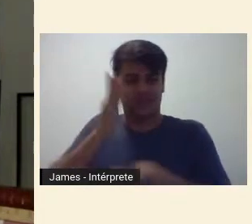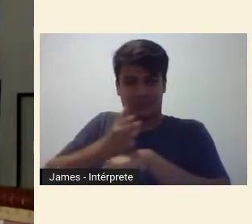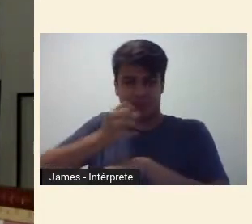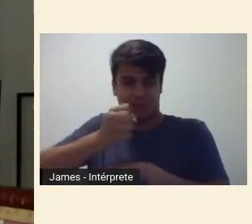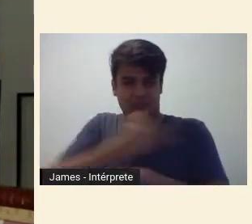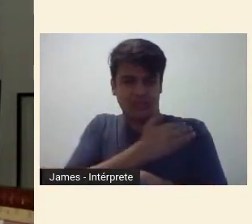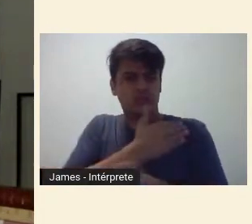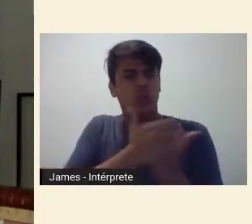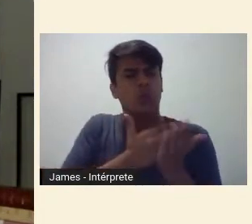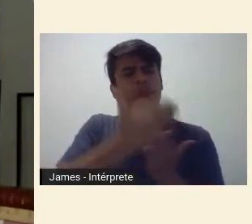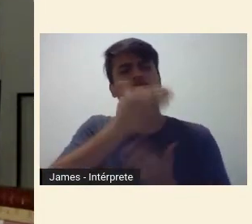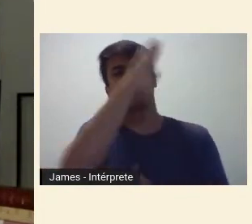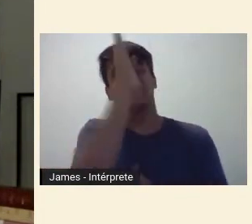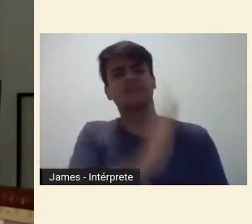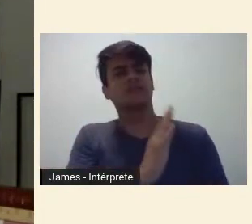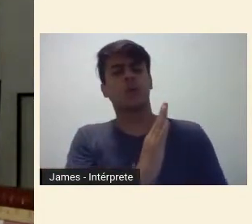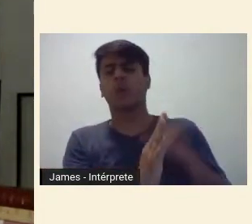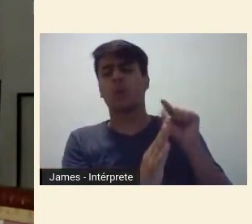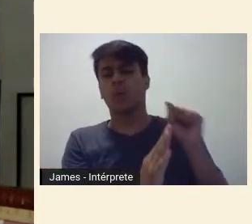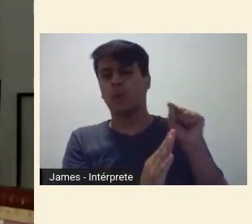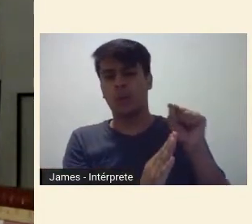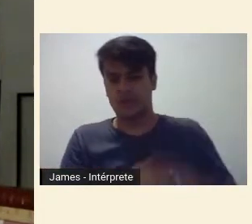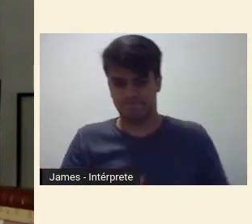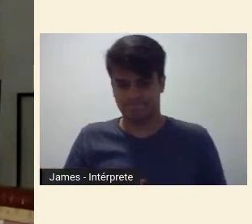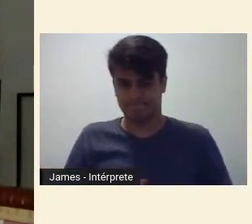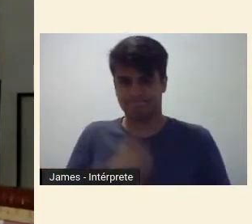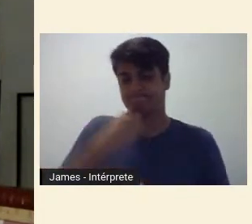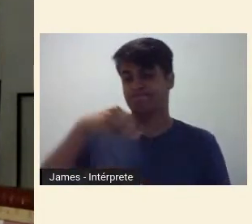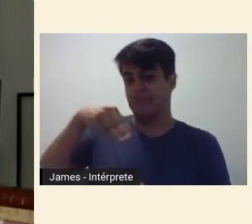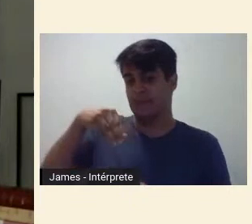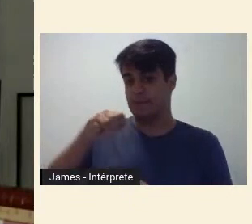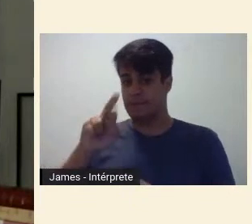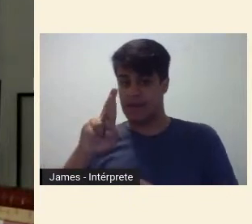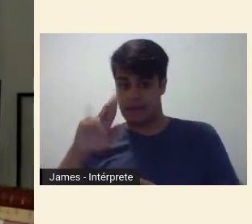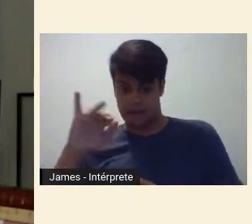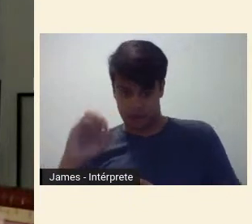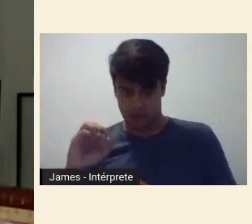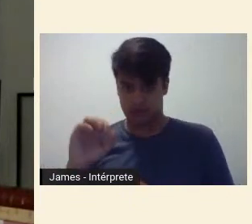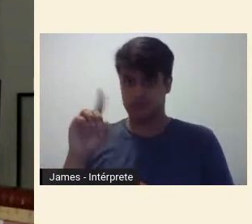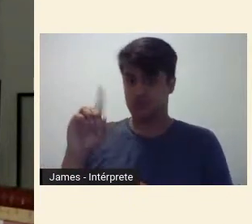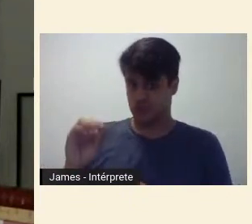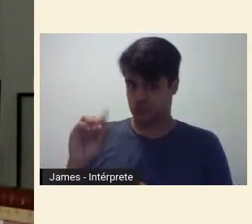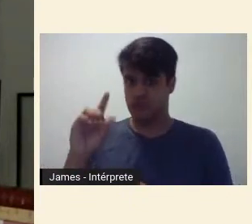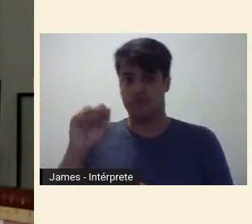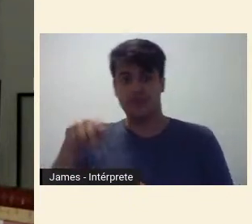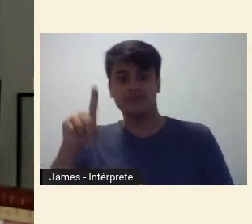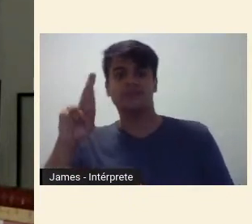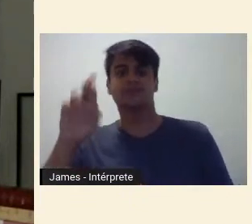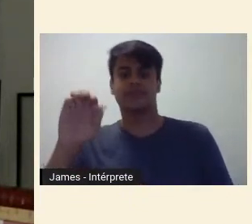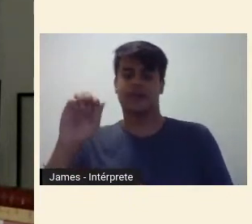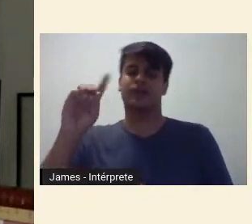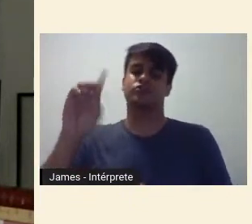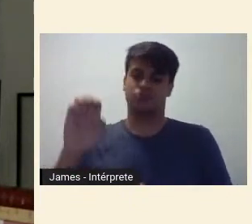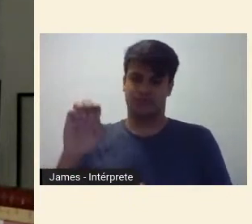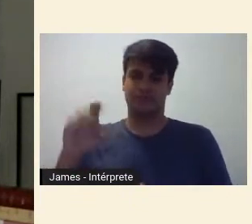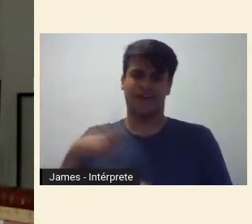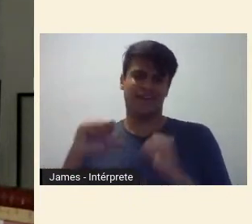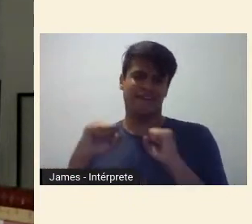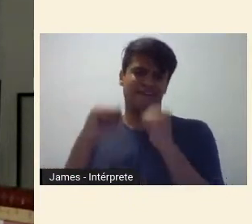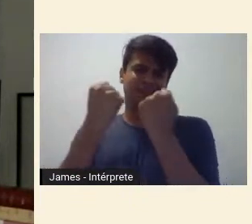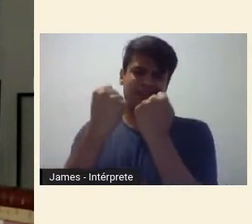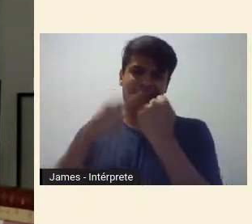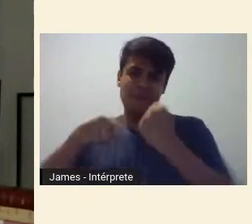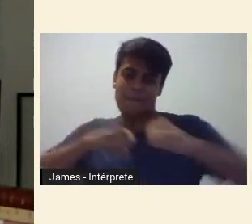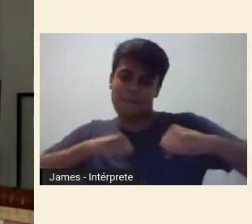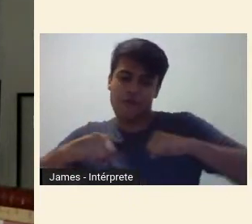Mário de Andrade, já em 1940, defendendo o movimento que participara ou defendendo apenas a si mesmo, usa de